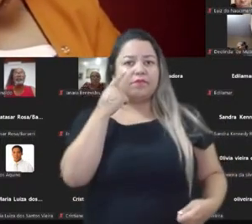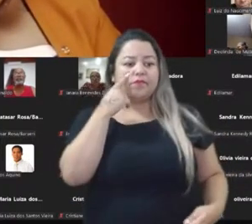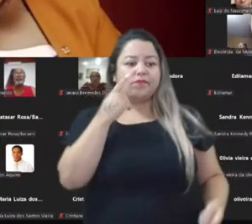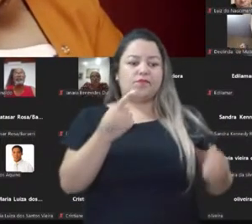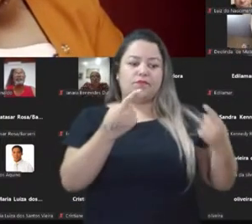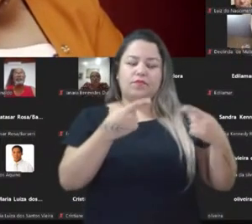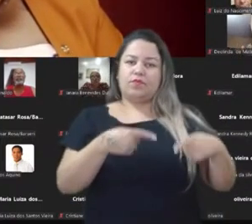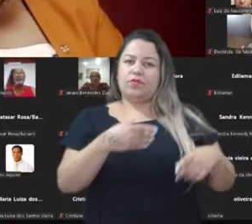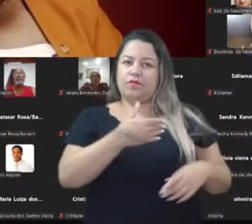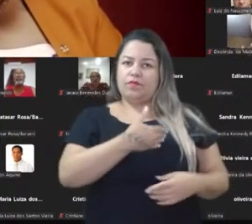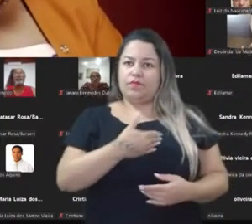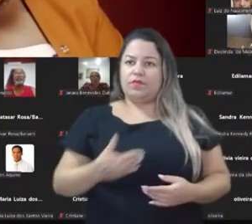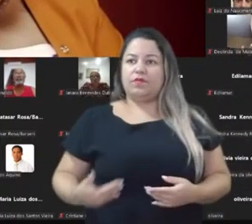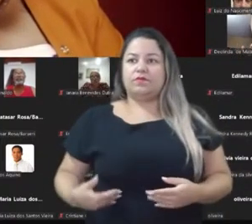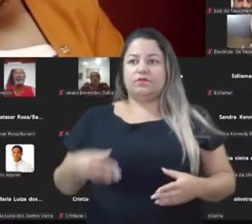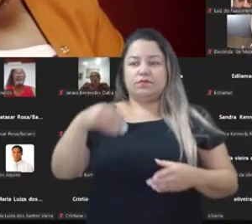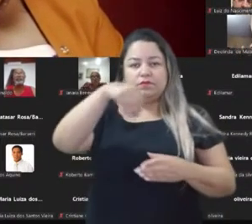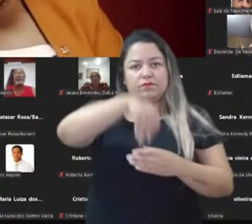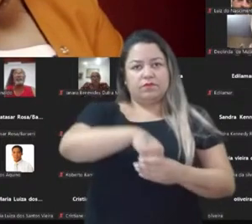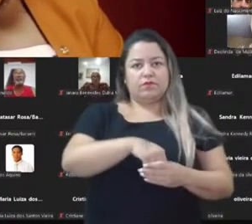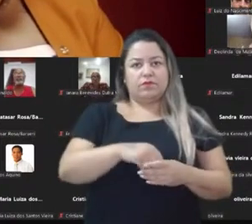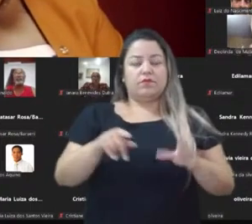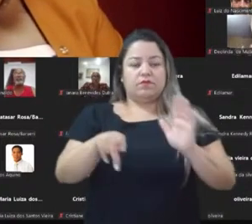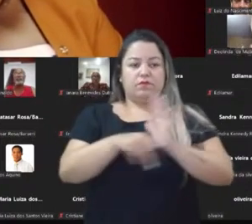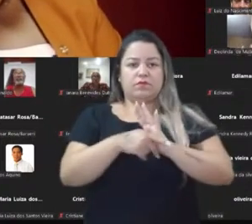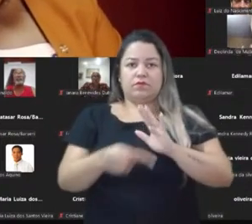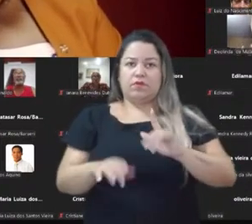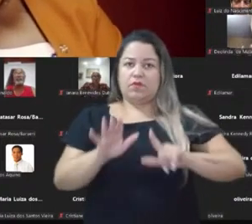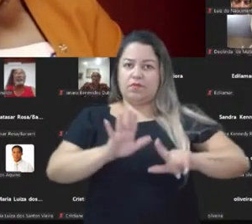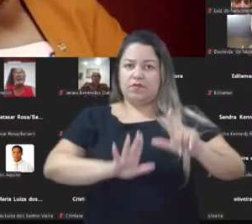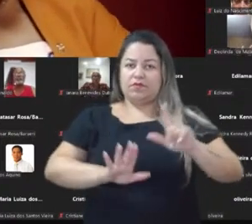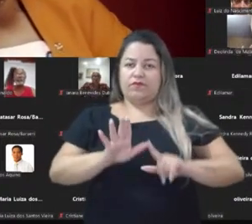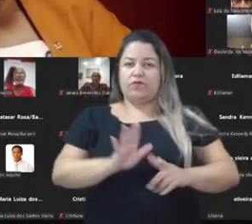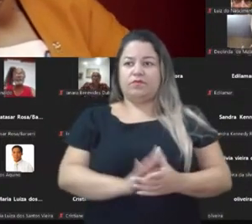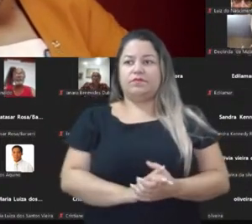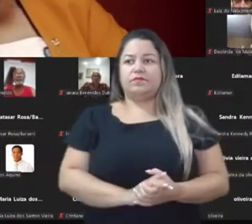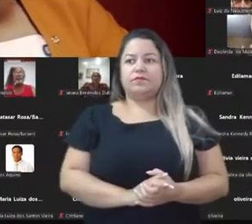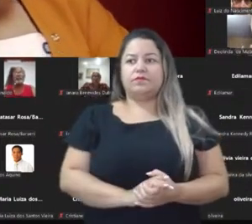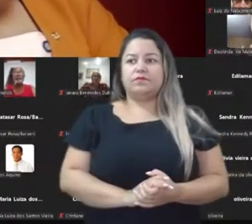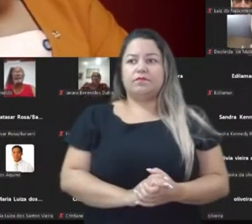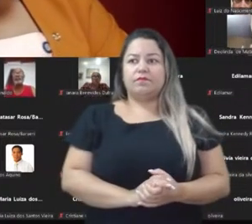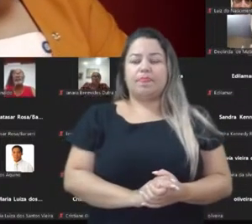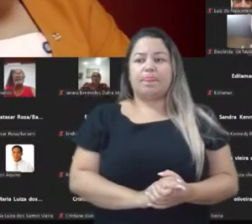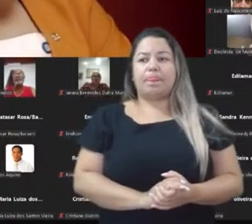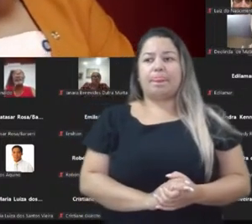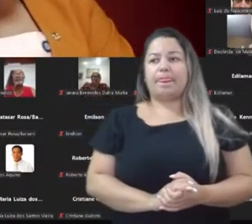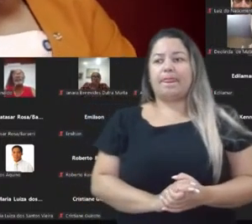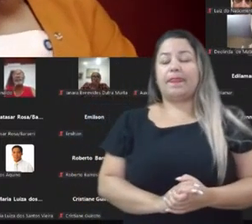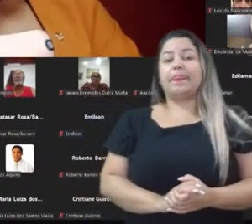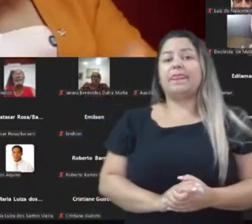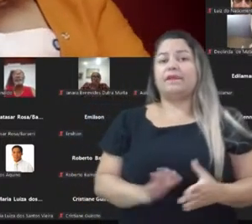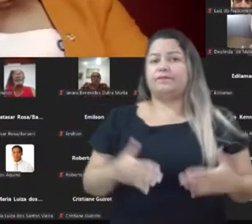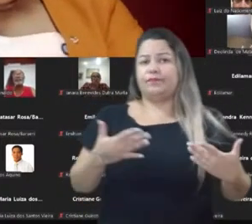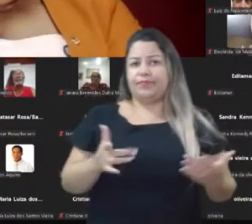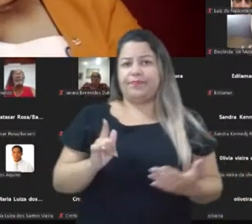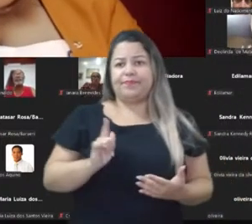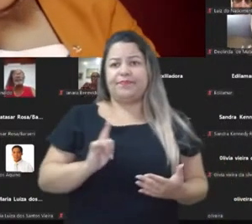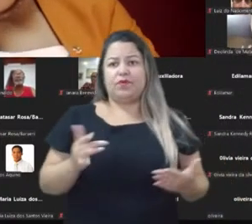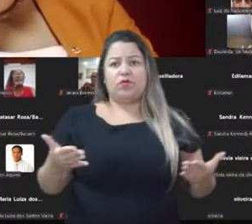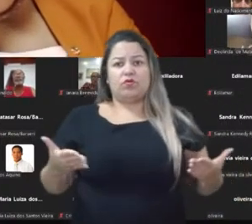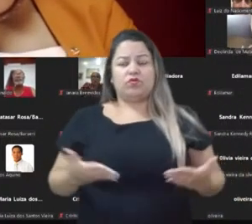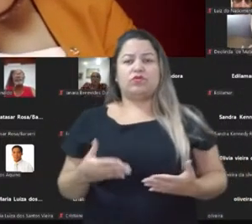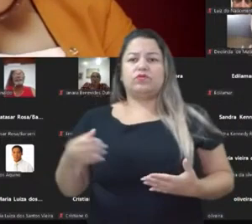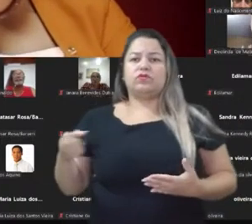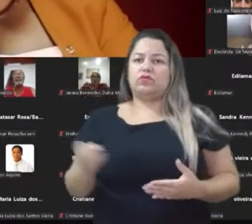dentro dos seus conteúdos da sua plataforma. Pode passar. Então, nós temos hoje novas